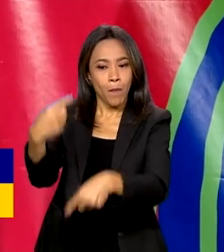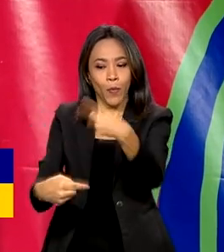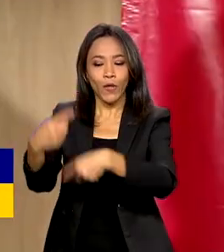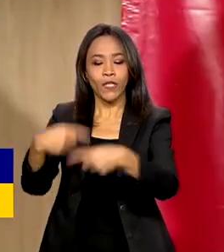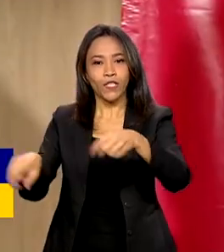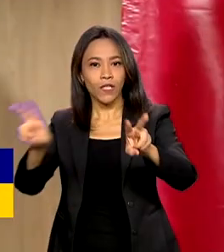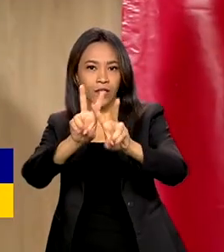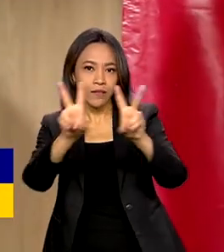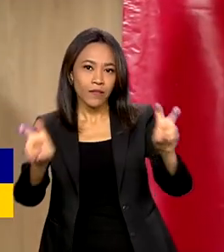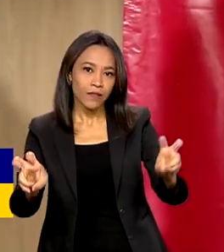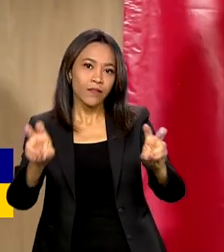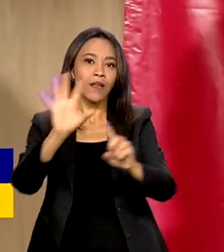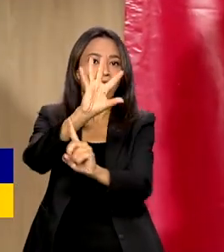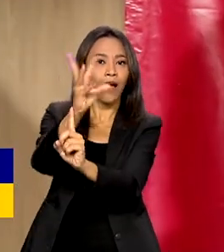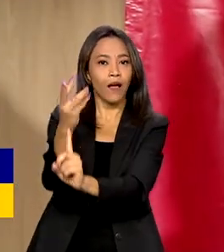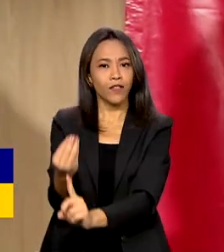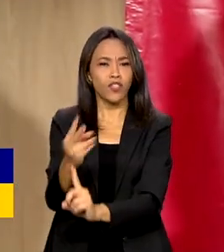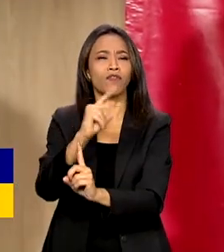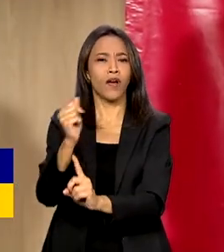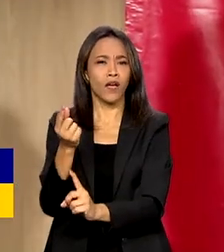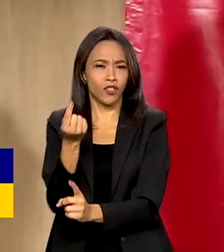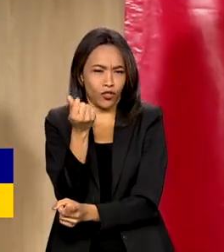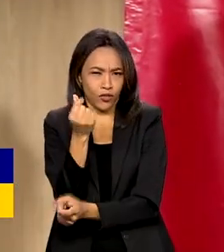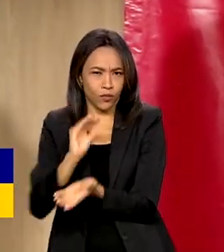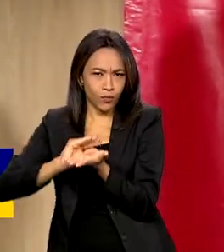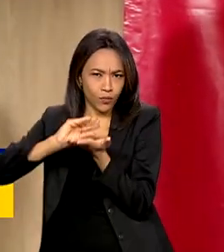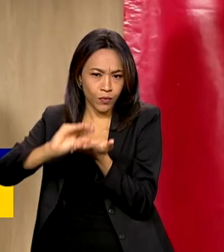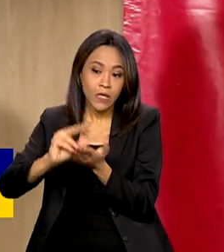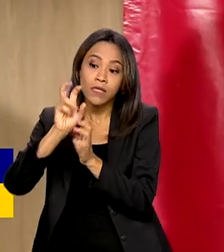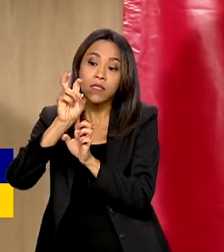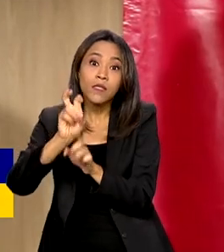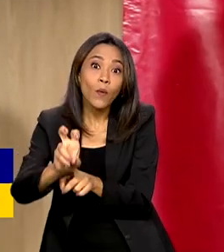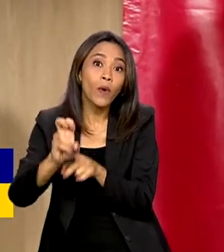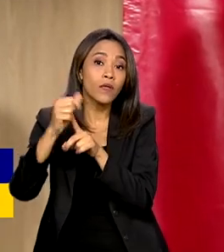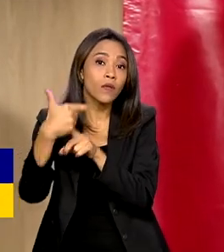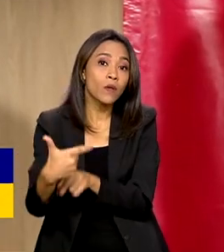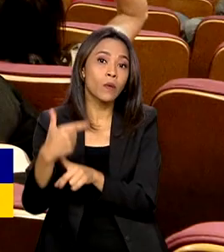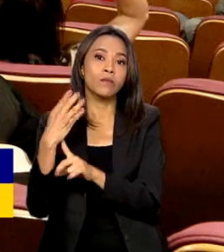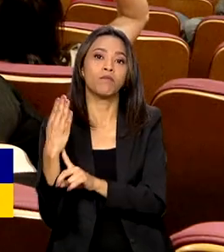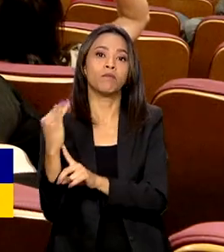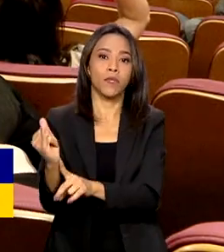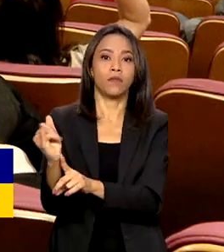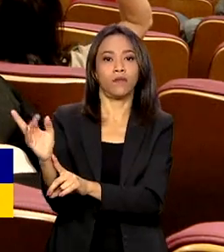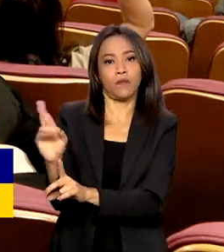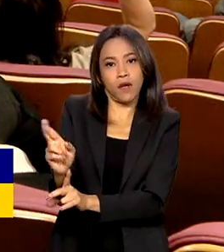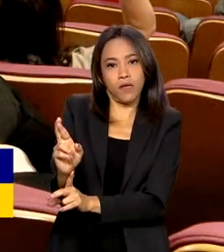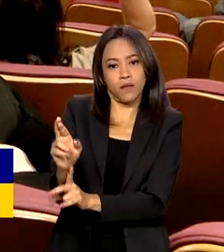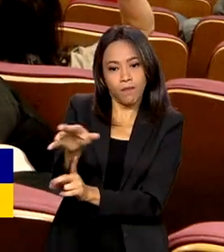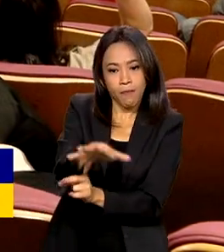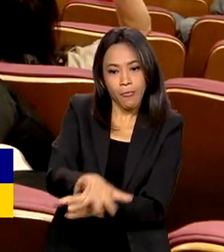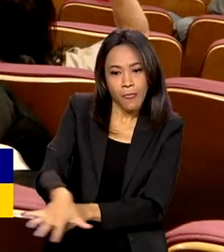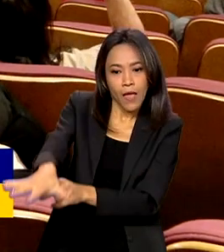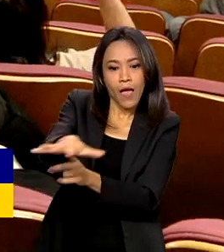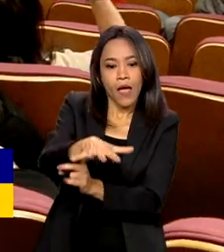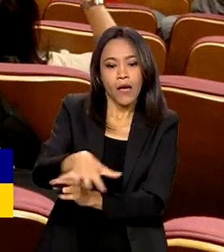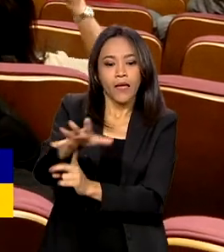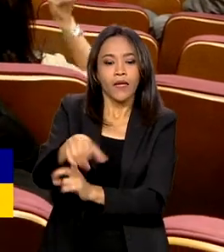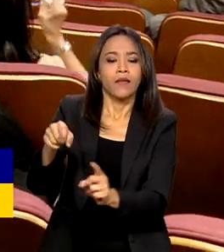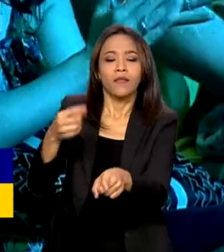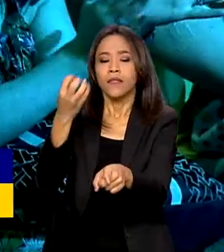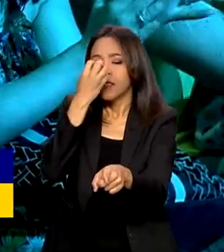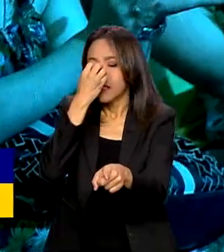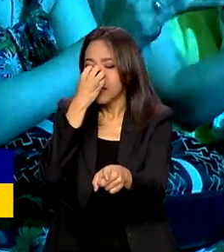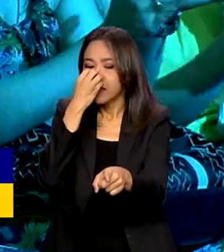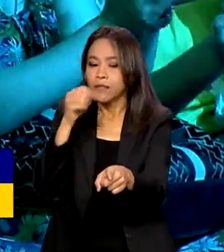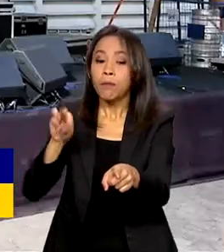artes, que investirá inicialmente um total de 52 milhões de reais nas áreas de artes visuais, circo,